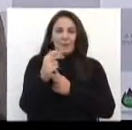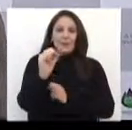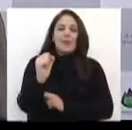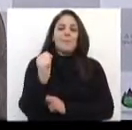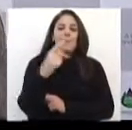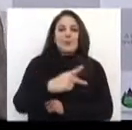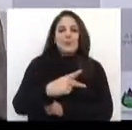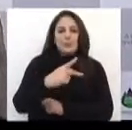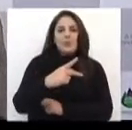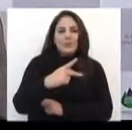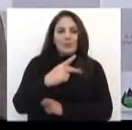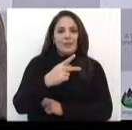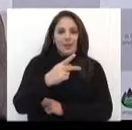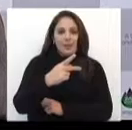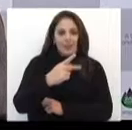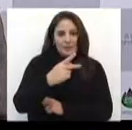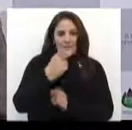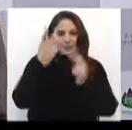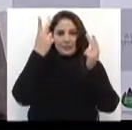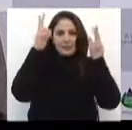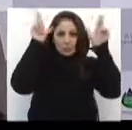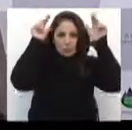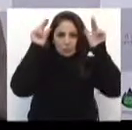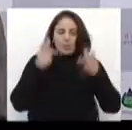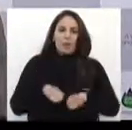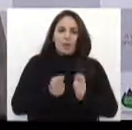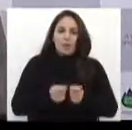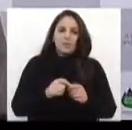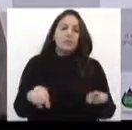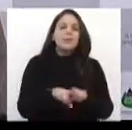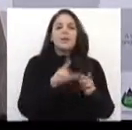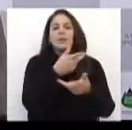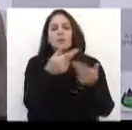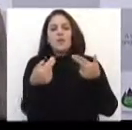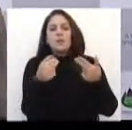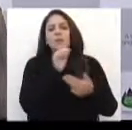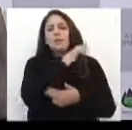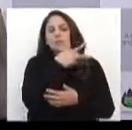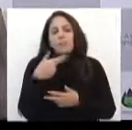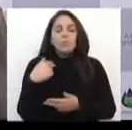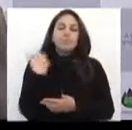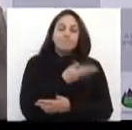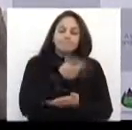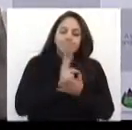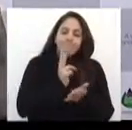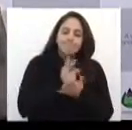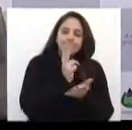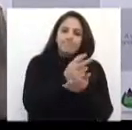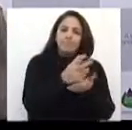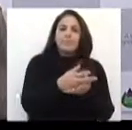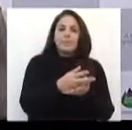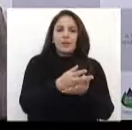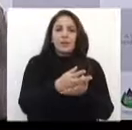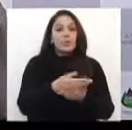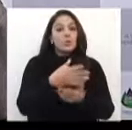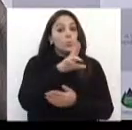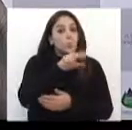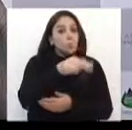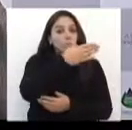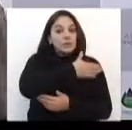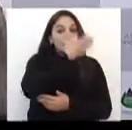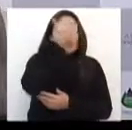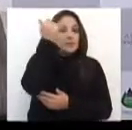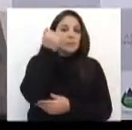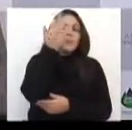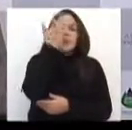para o assunto, resolveu um problema histórico para o assunto. Então é isso que eu falei, na causa animal temos muito que avançar, mas nunca esquecendo das crianças, dos idosos, que é